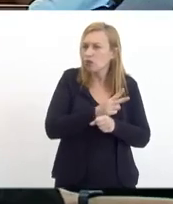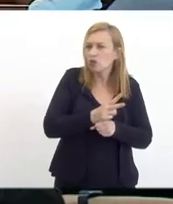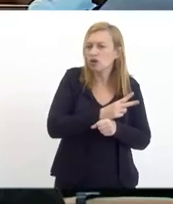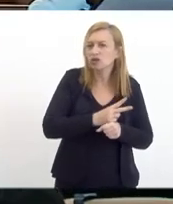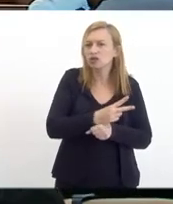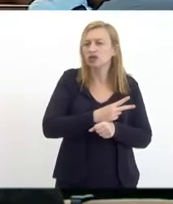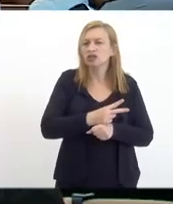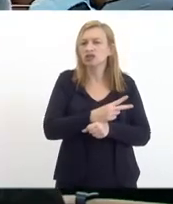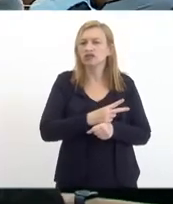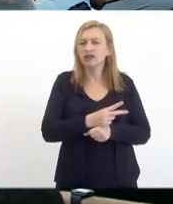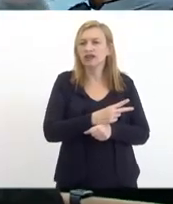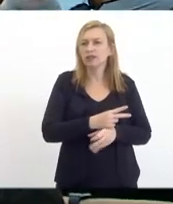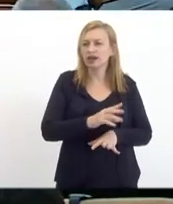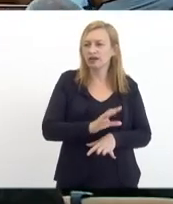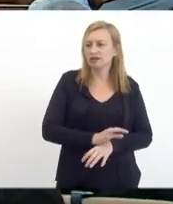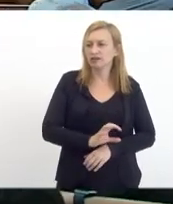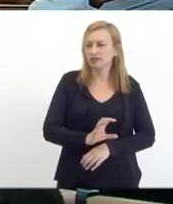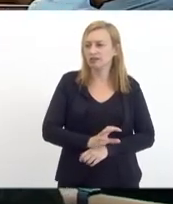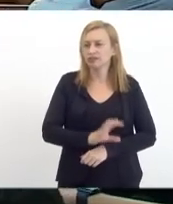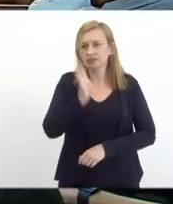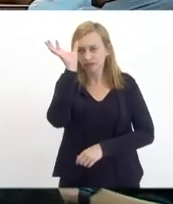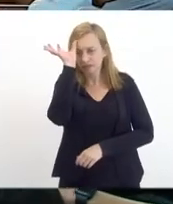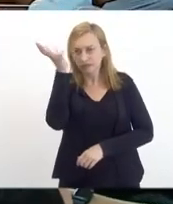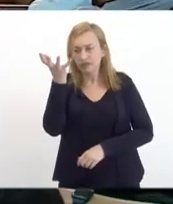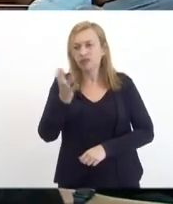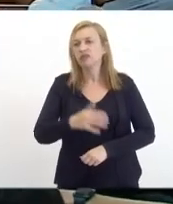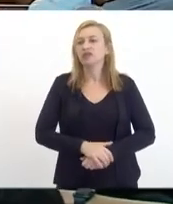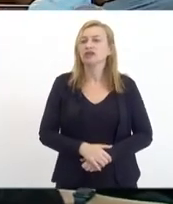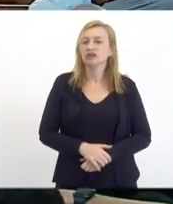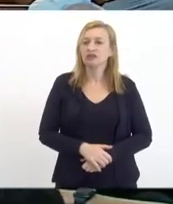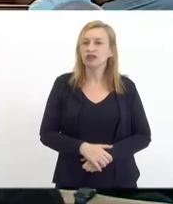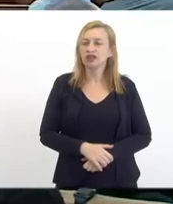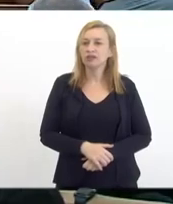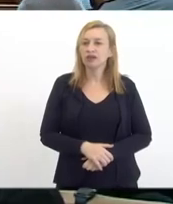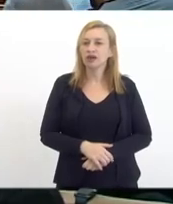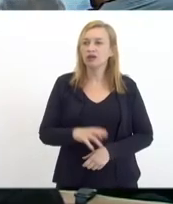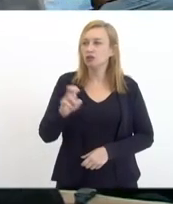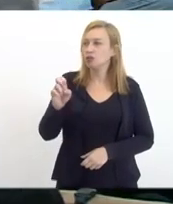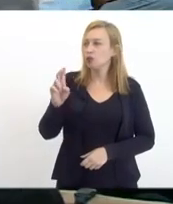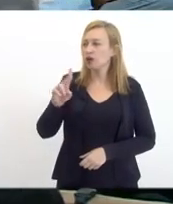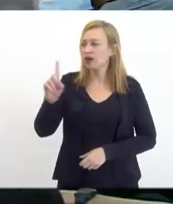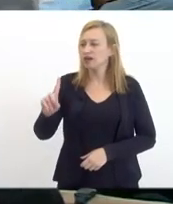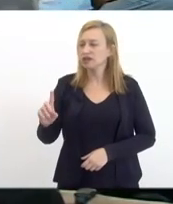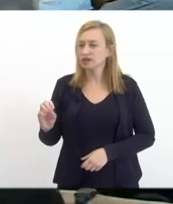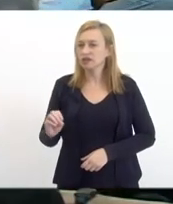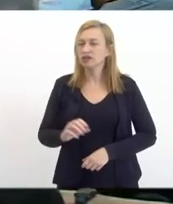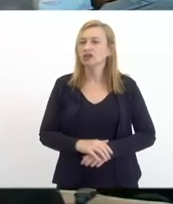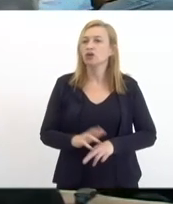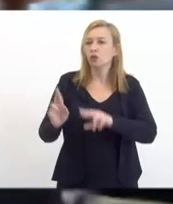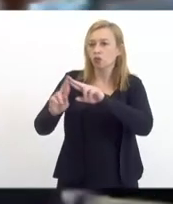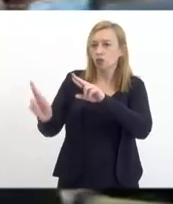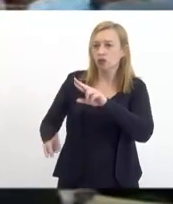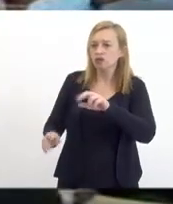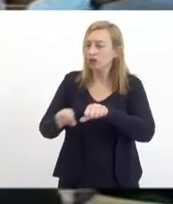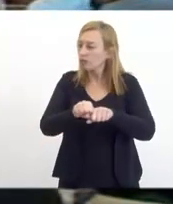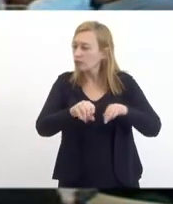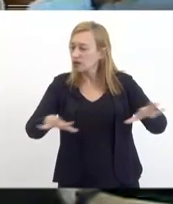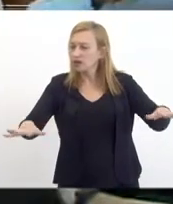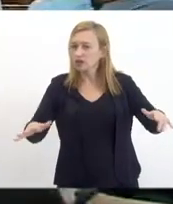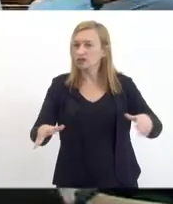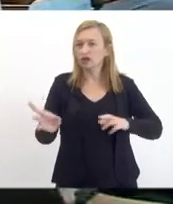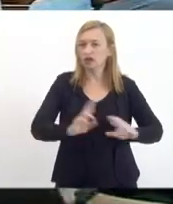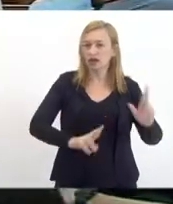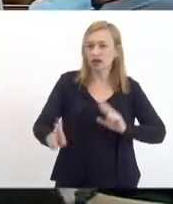problemas a solução é a fusão com a UERJ eu preciso colocar isso né ampliando o estabelecimento dessa